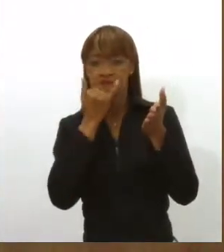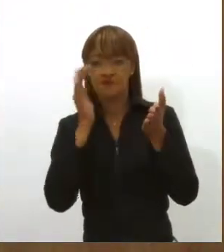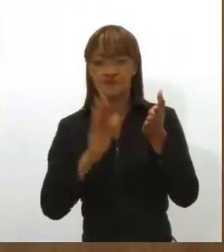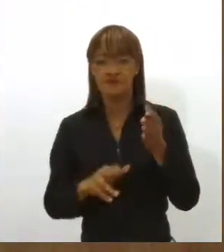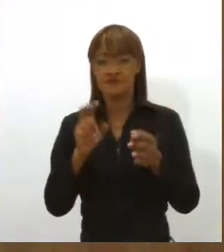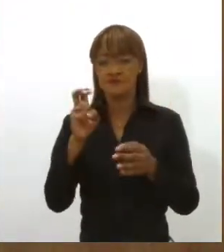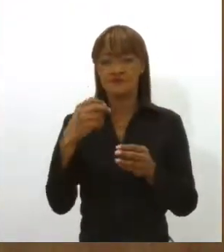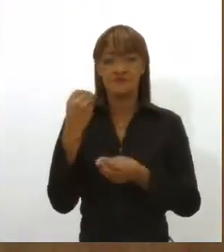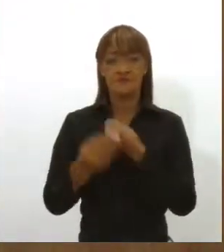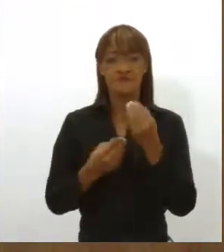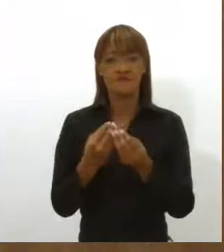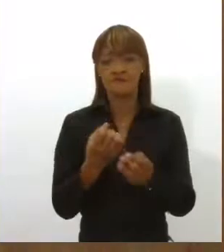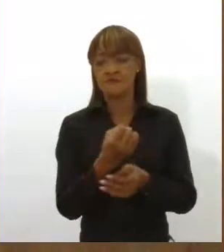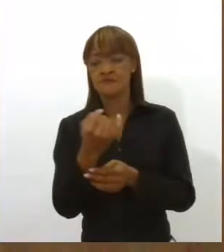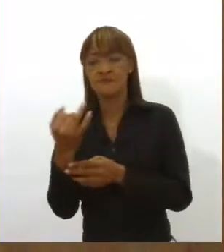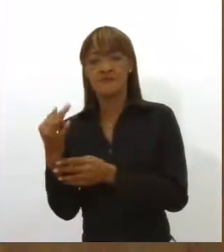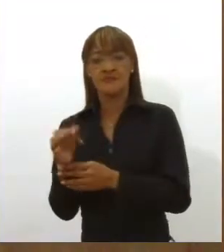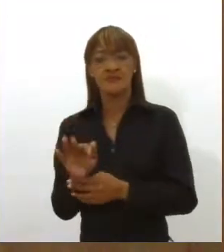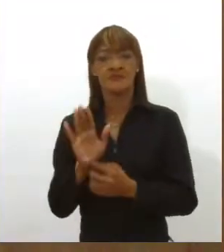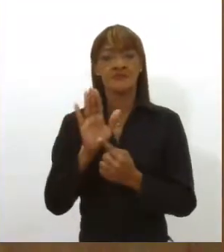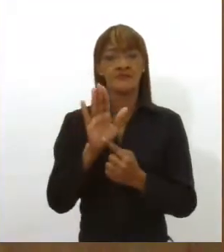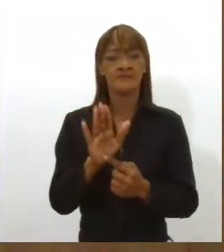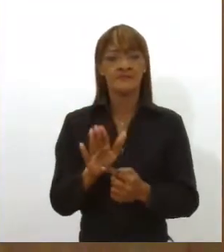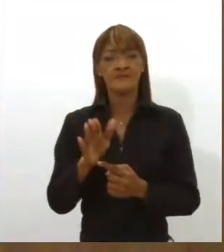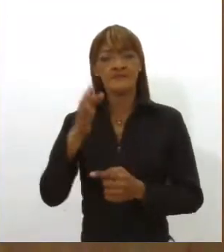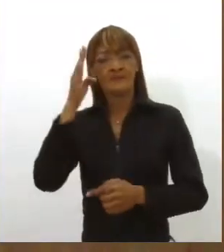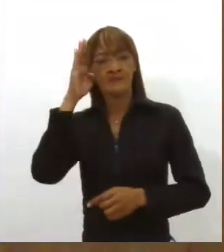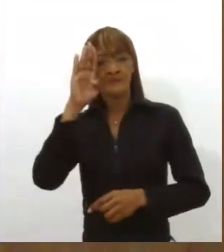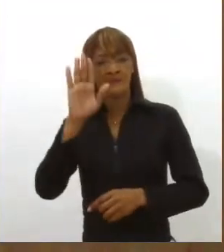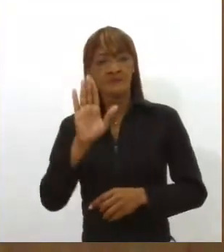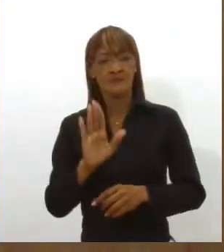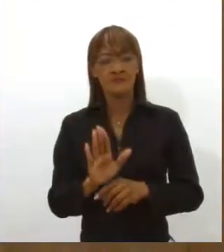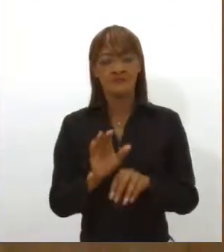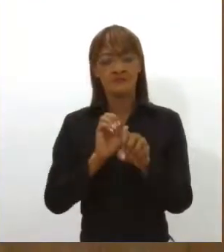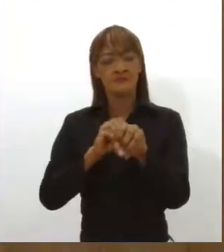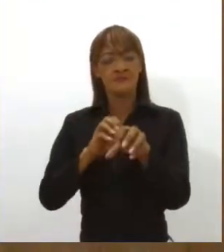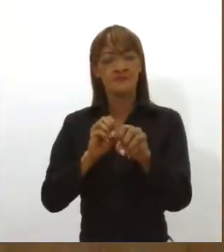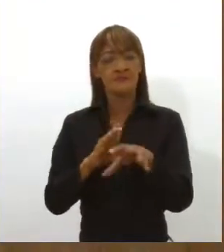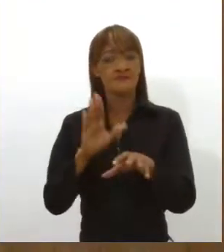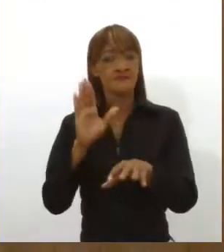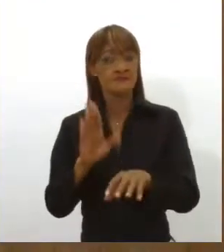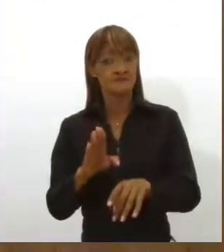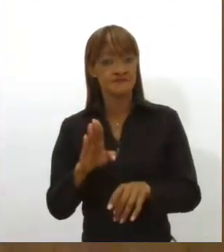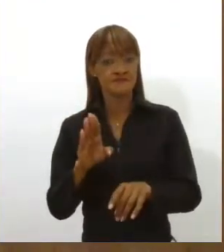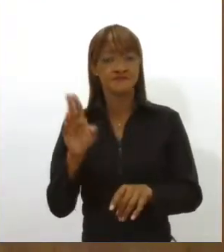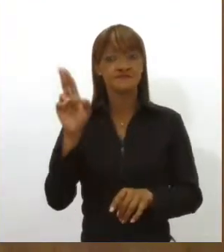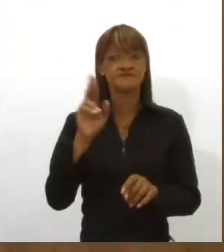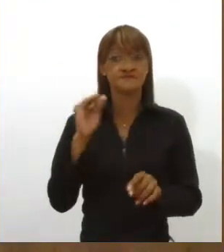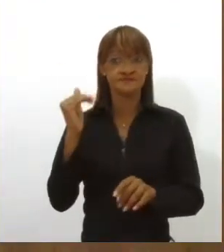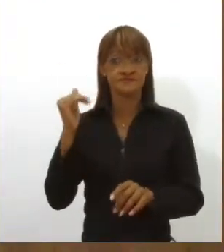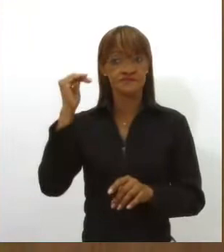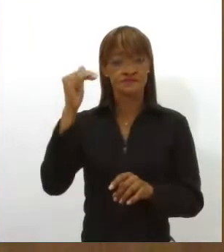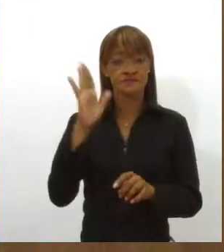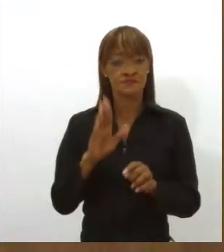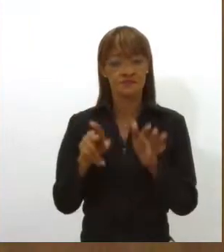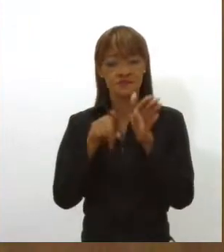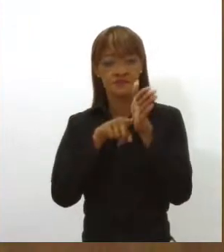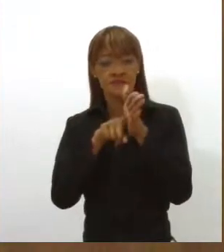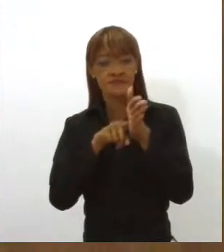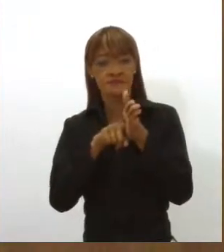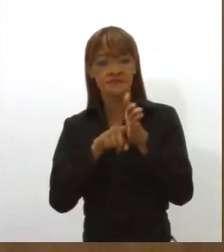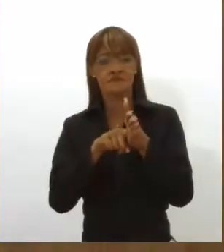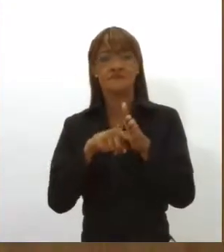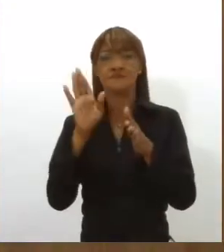que representam áreas-chave na excelência do ensino superior, ensino-pesquisa, citações, renda da